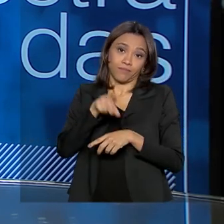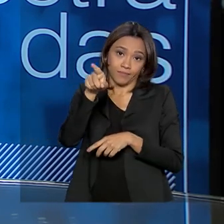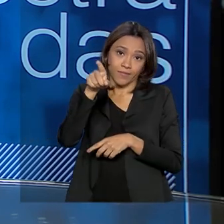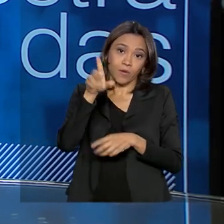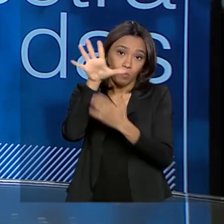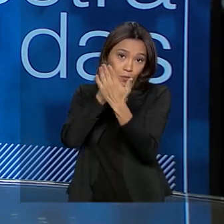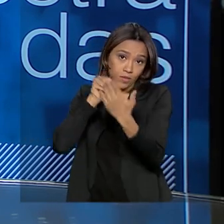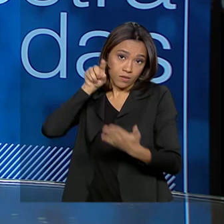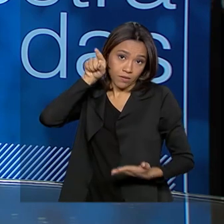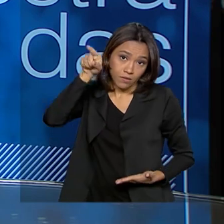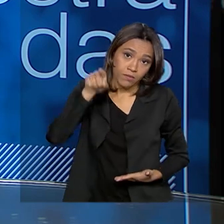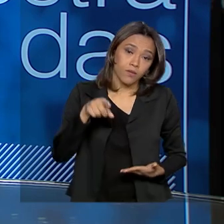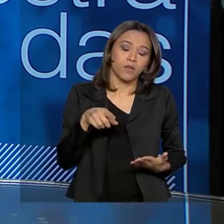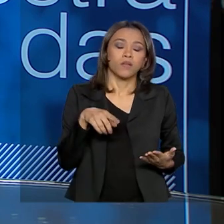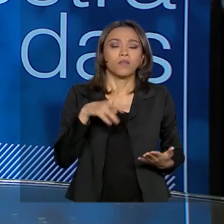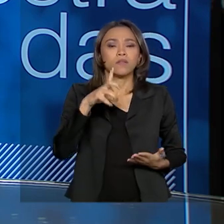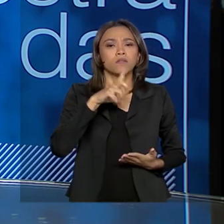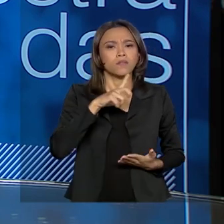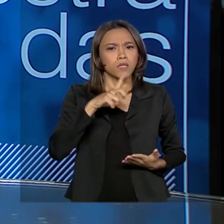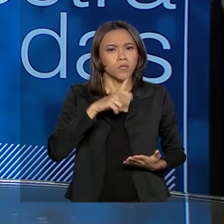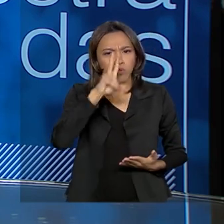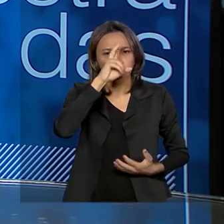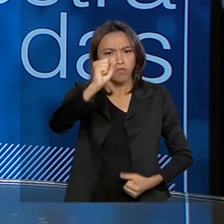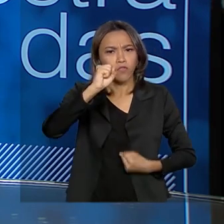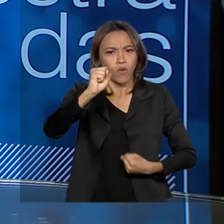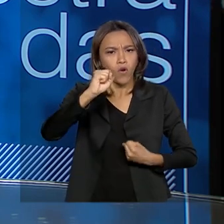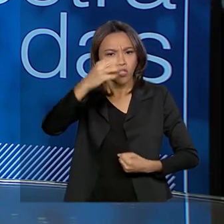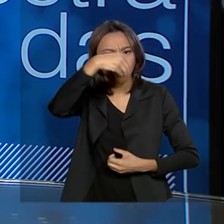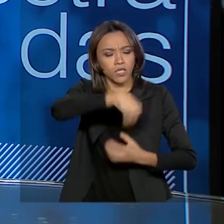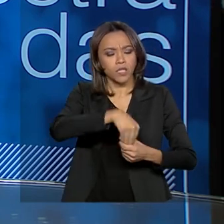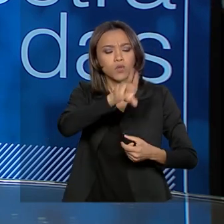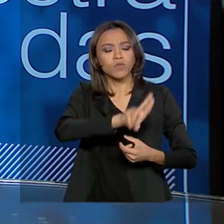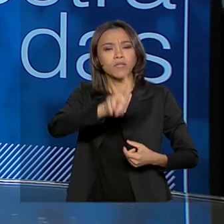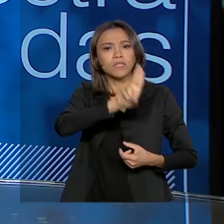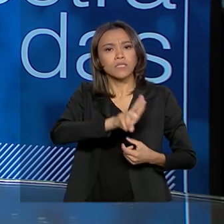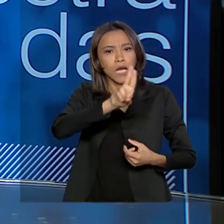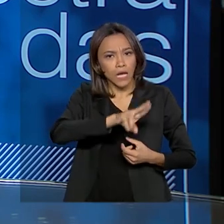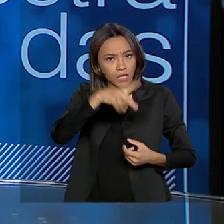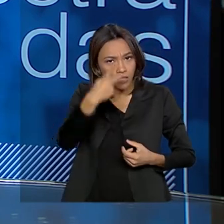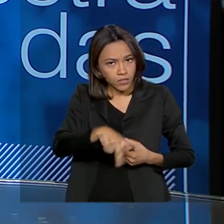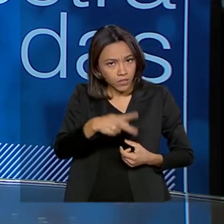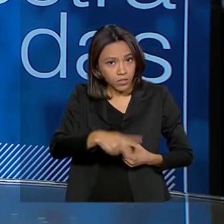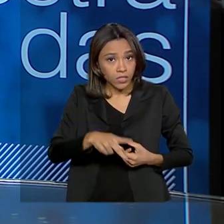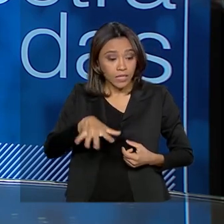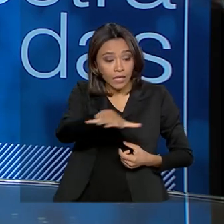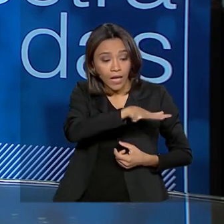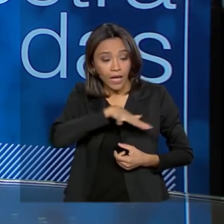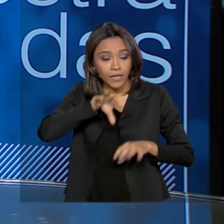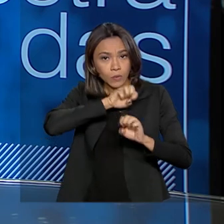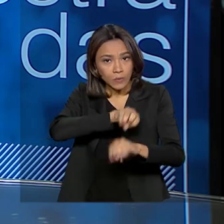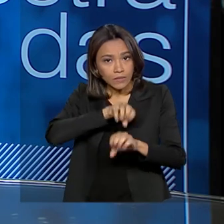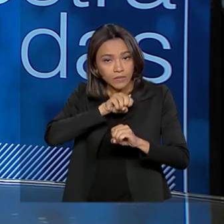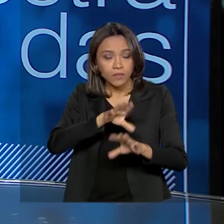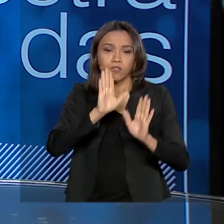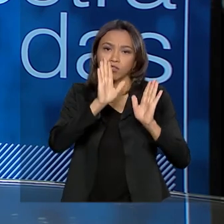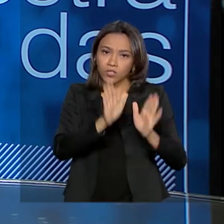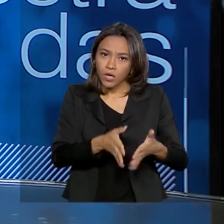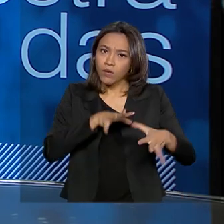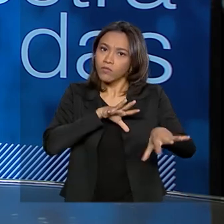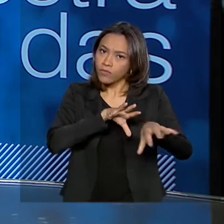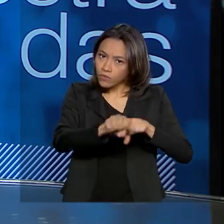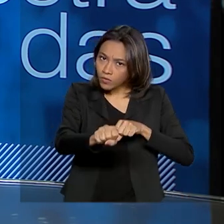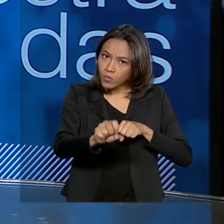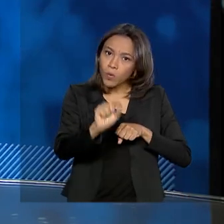muito forte dentro da nossa universidade, da UNIPRF. Então, no campo do ensino, já formou junto conosco